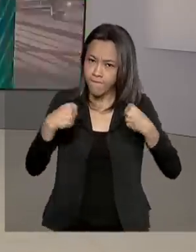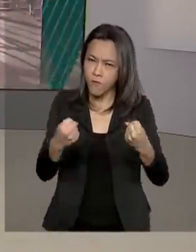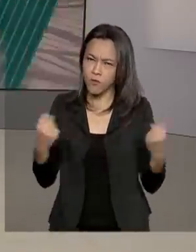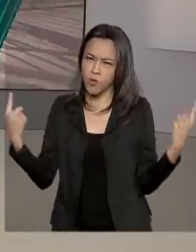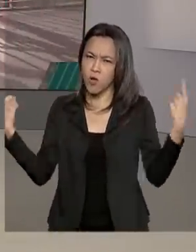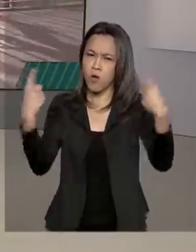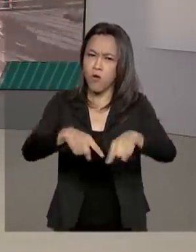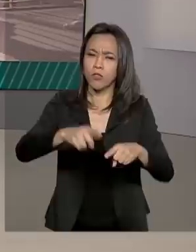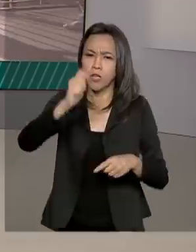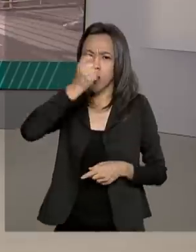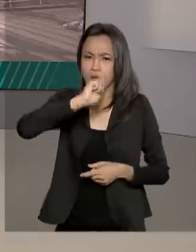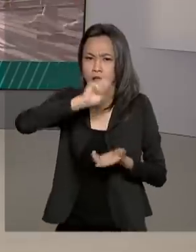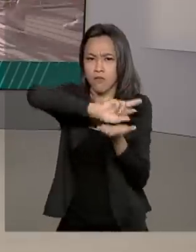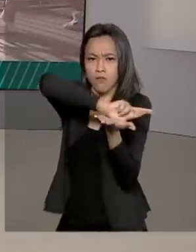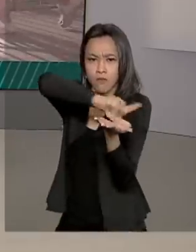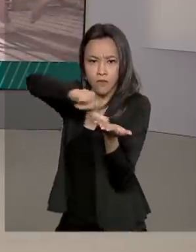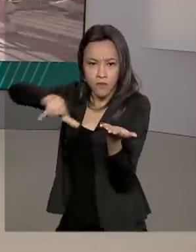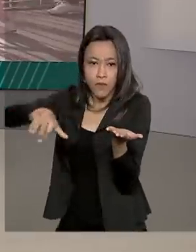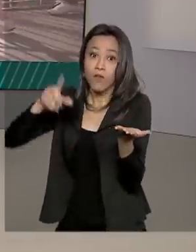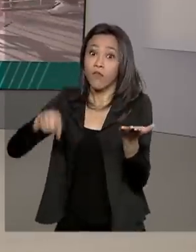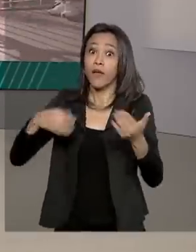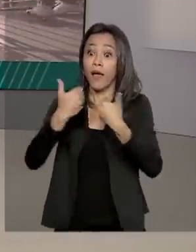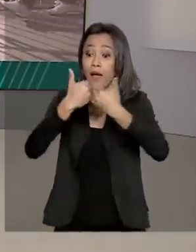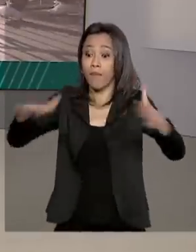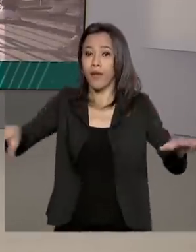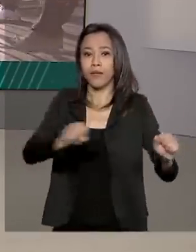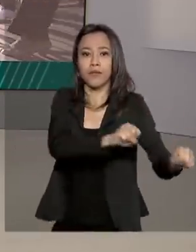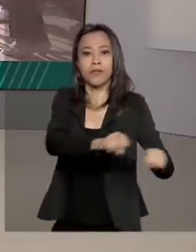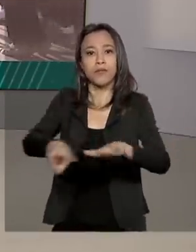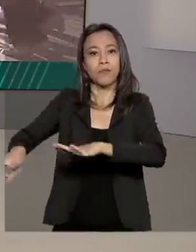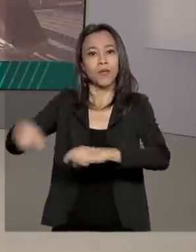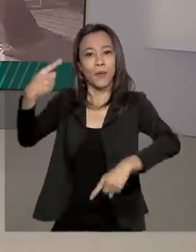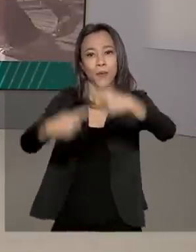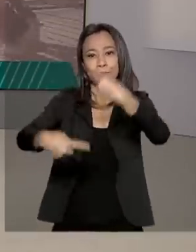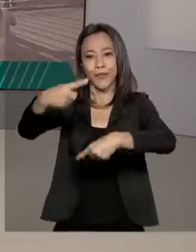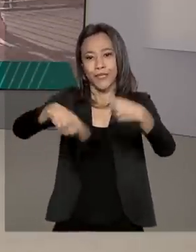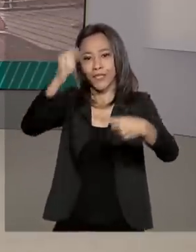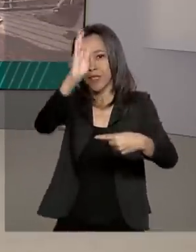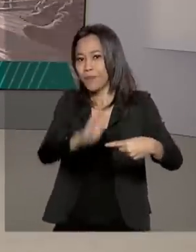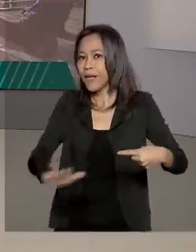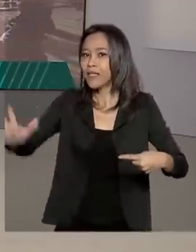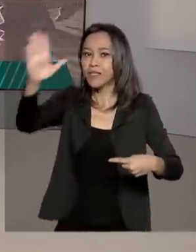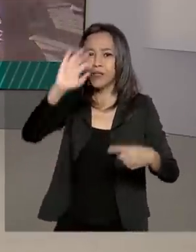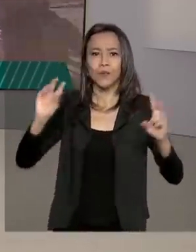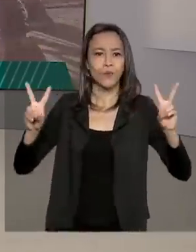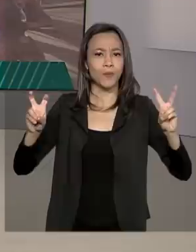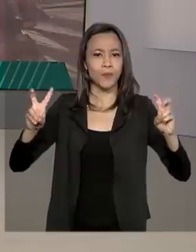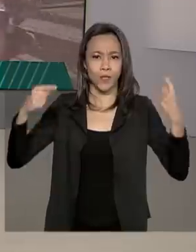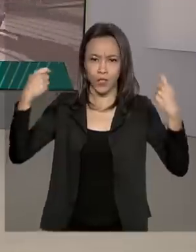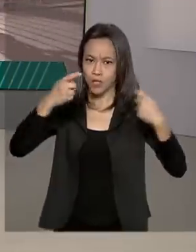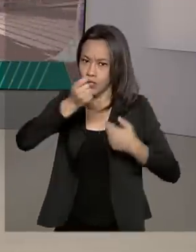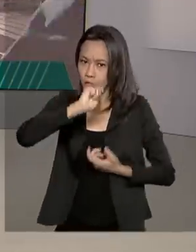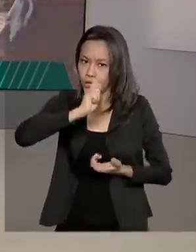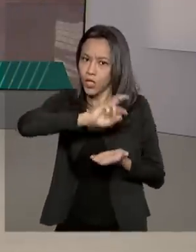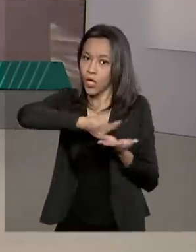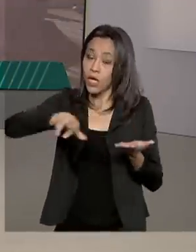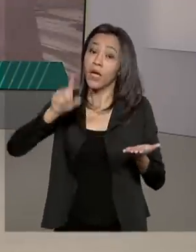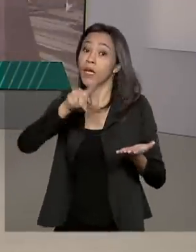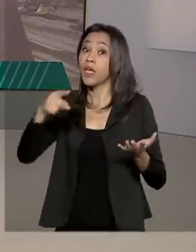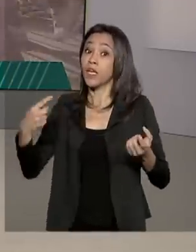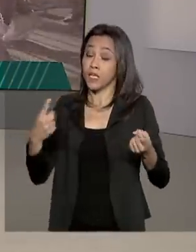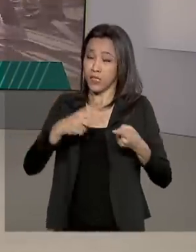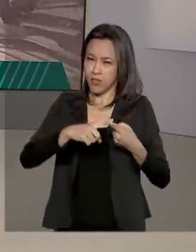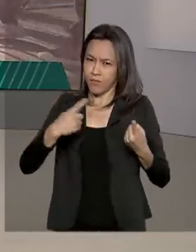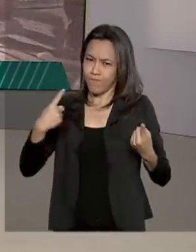narcotráfico. Foi aberta a Semana Nacional de Políticas sobre Drogas. A ideia é criar um plano nacional que una repressão